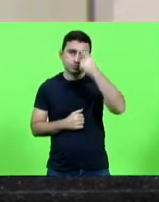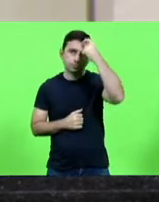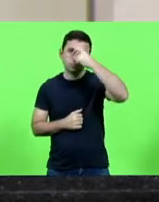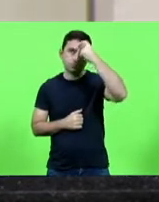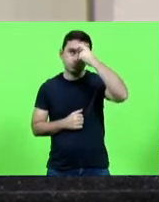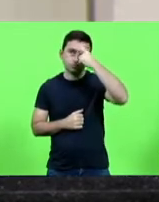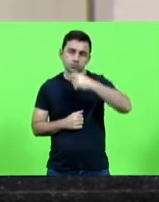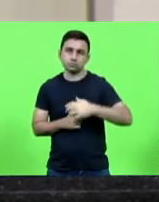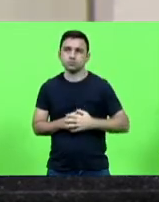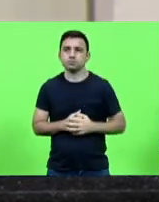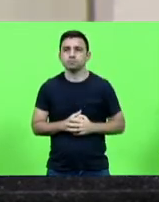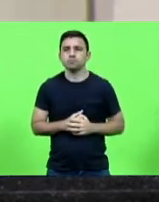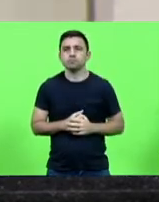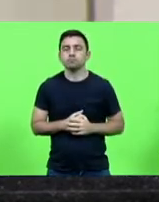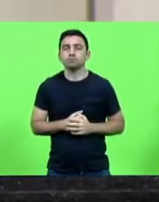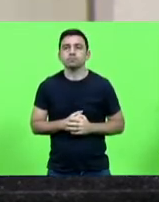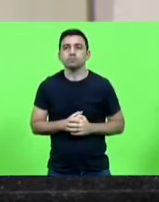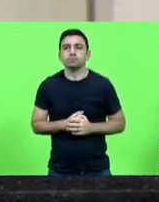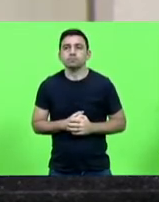minutos deputado